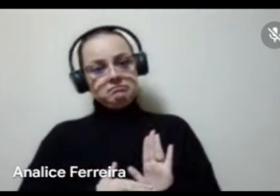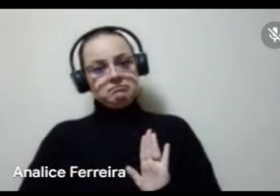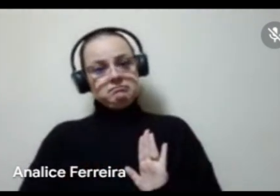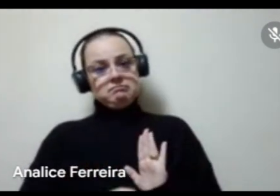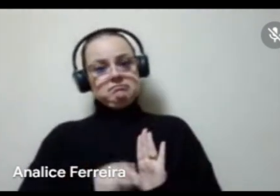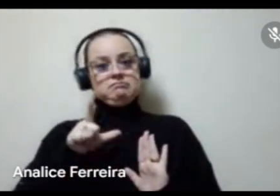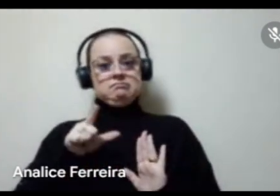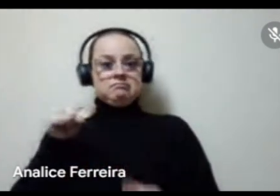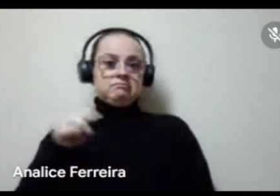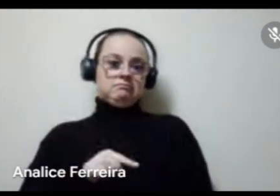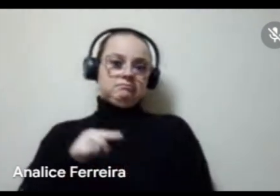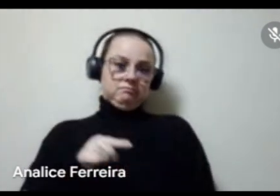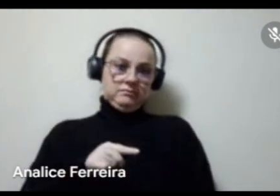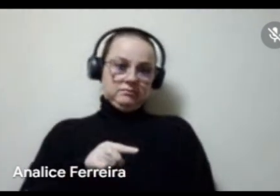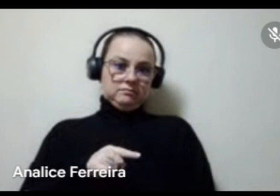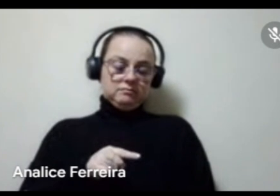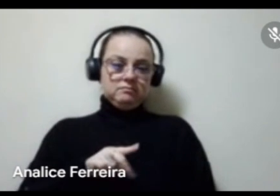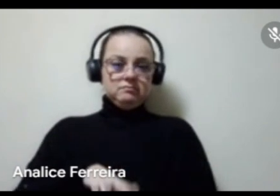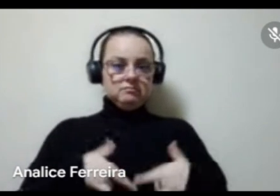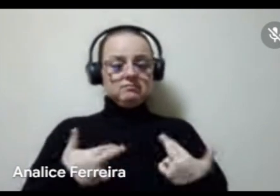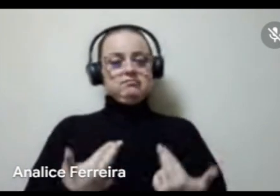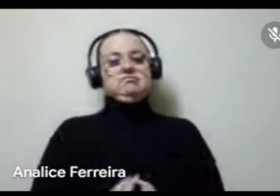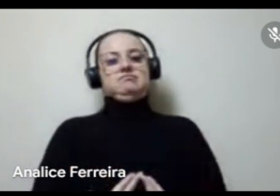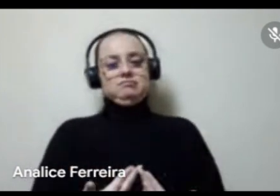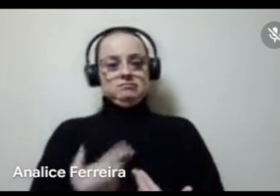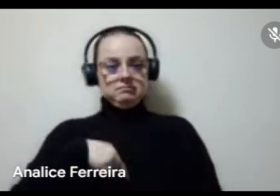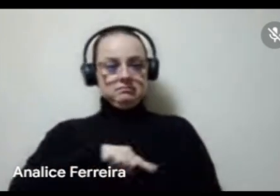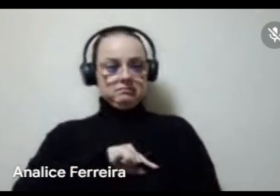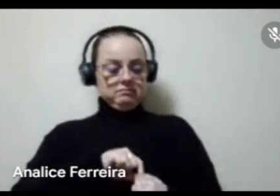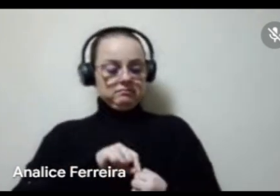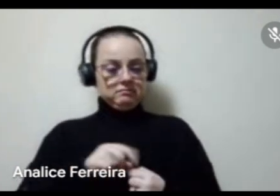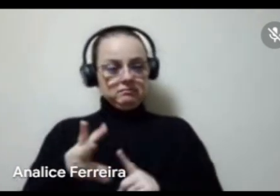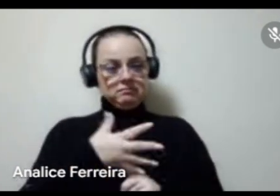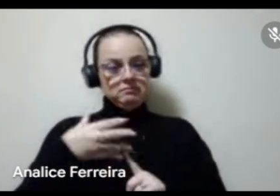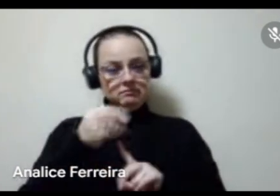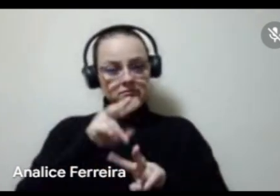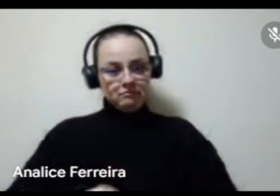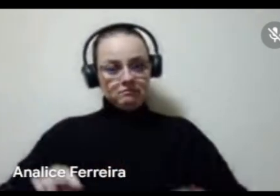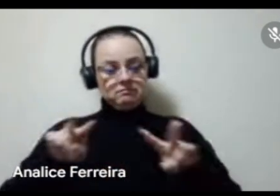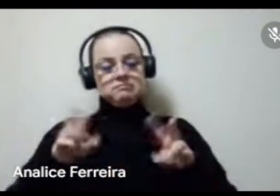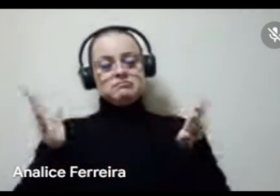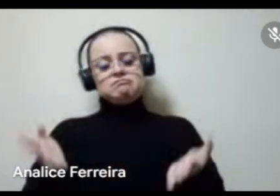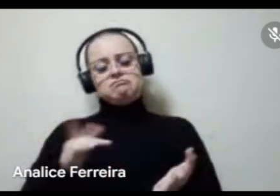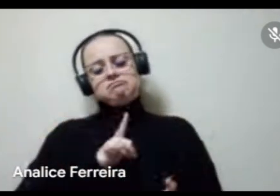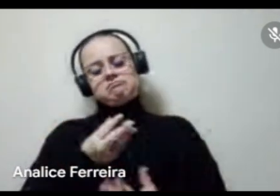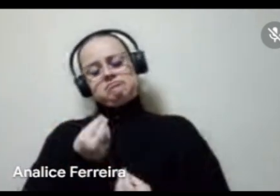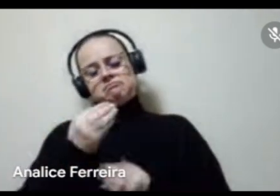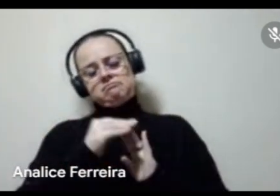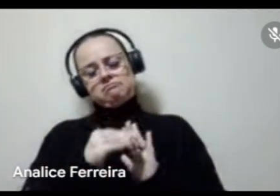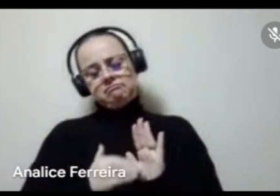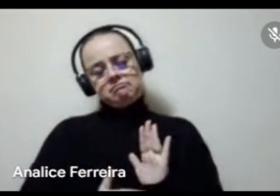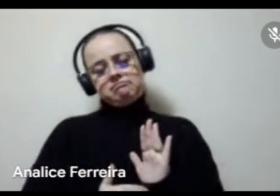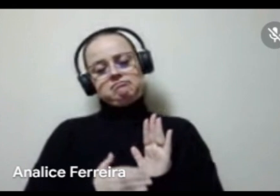reunião, a gente fez uma de artes visuais, então a gente já tem várias lições de artes visuais